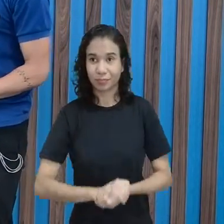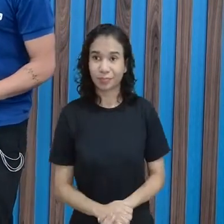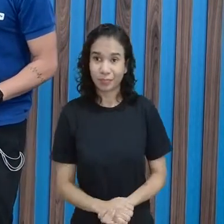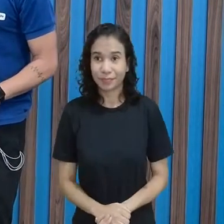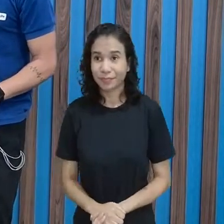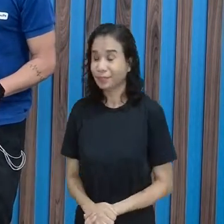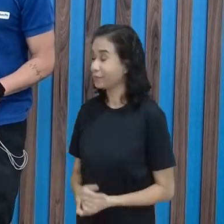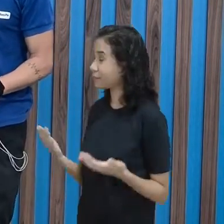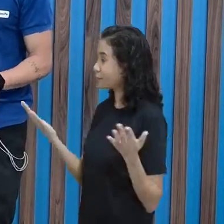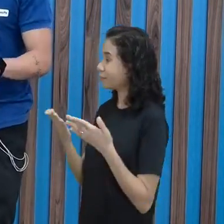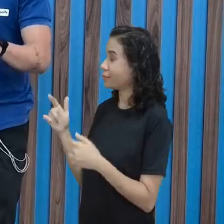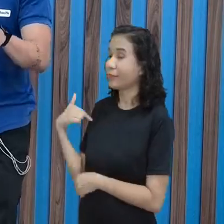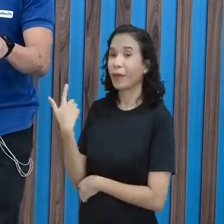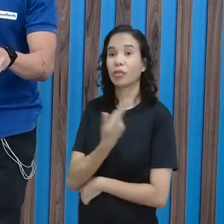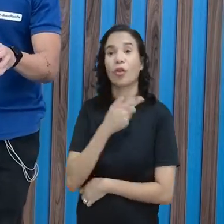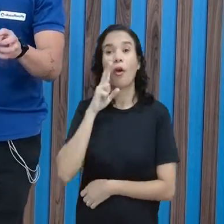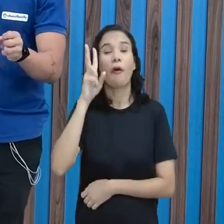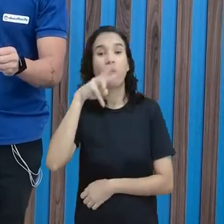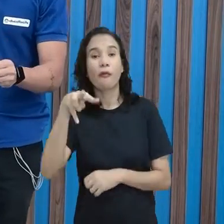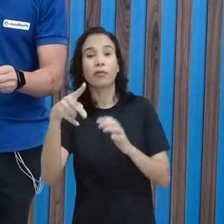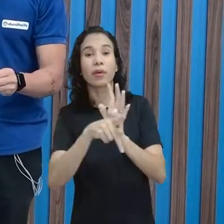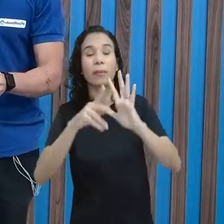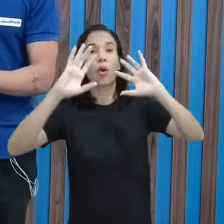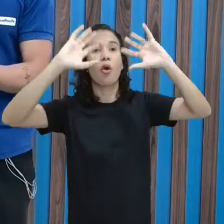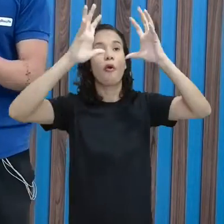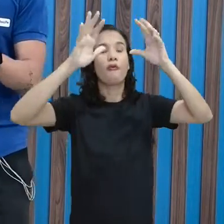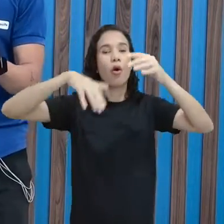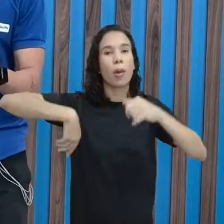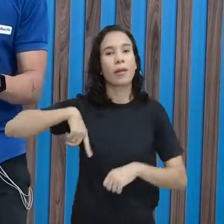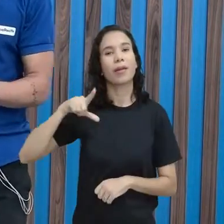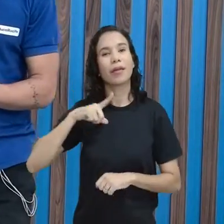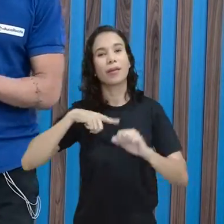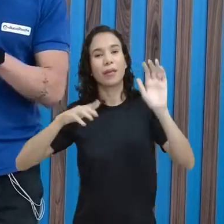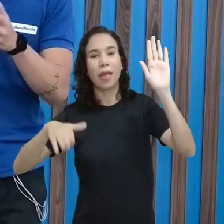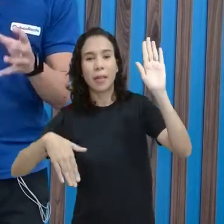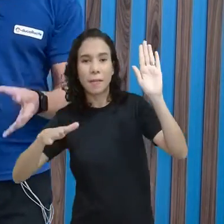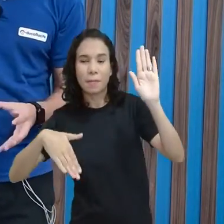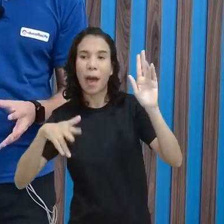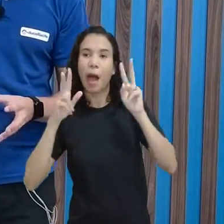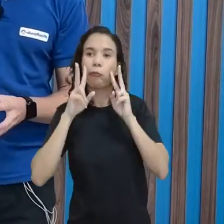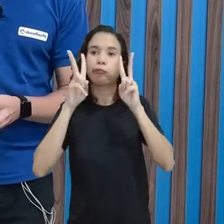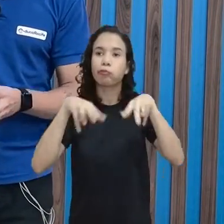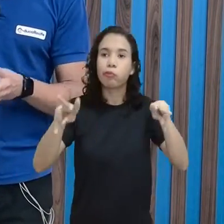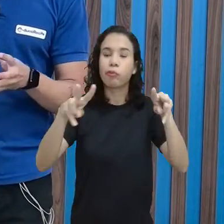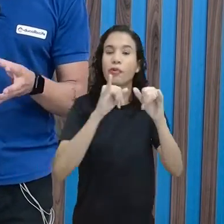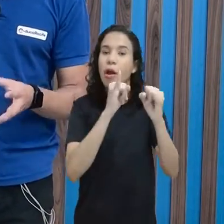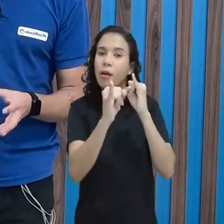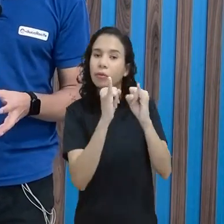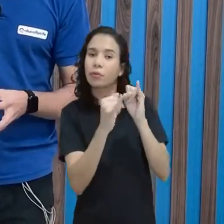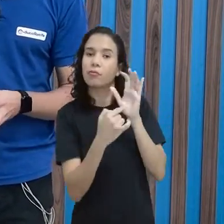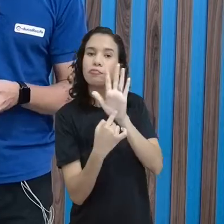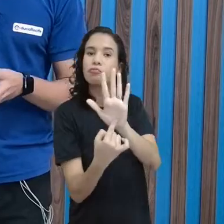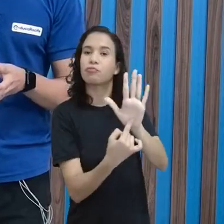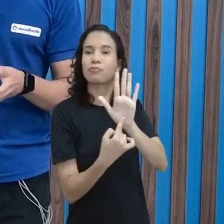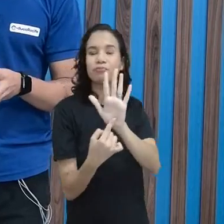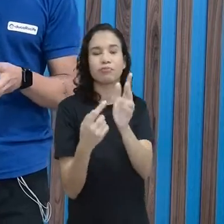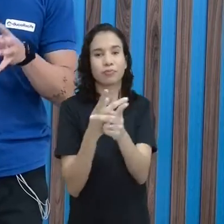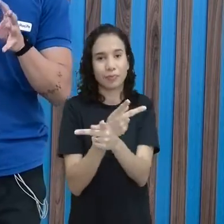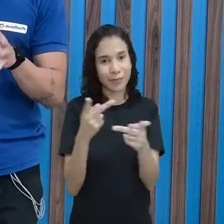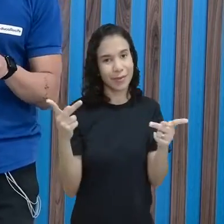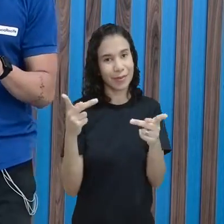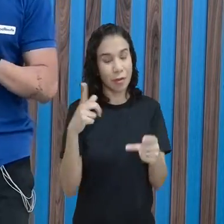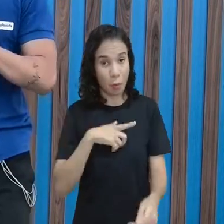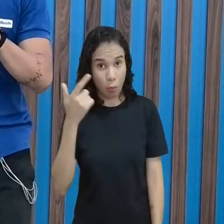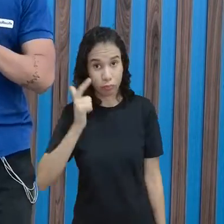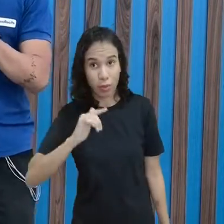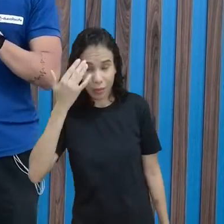Então, agora a gente vai ver um pouquinho do vôlei de praia. É um vídeo bem amador, que eu achei aí na internet, pra trazer pra vocês, mas